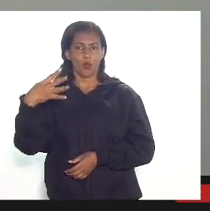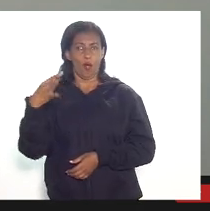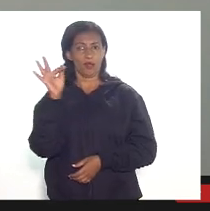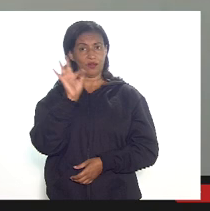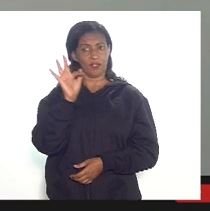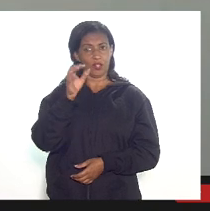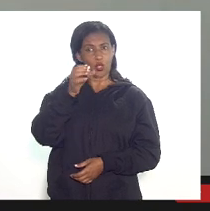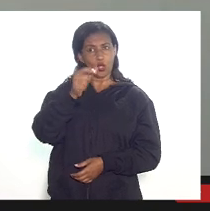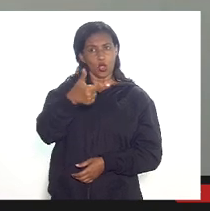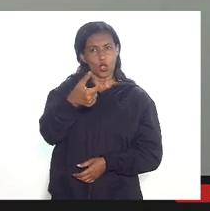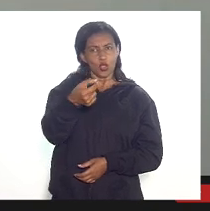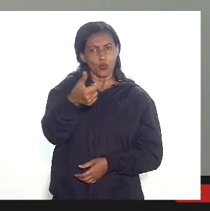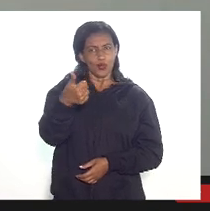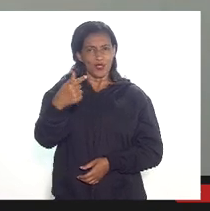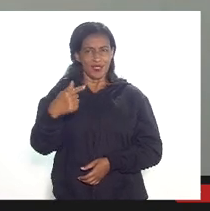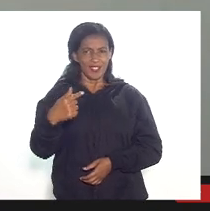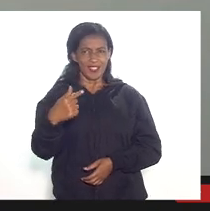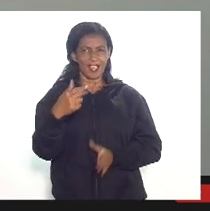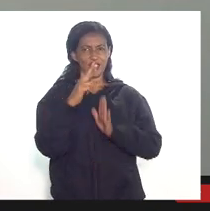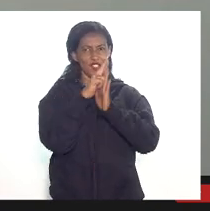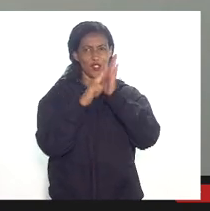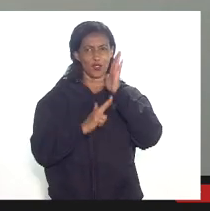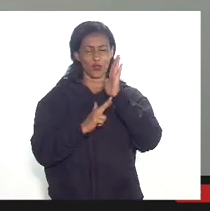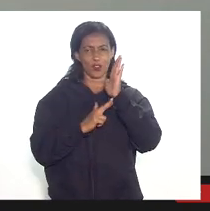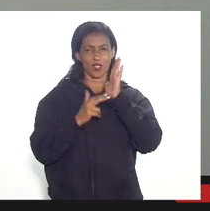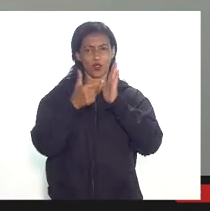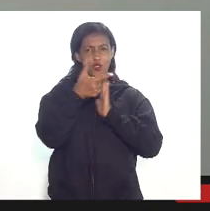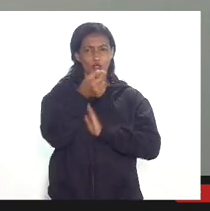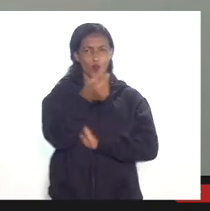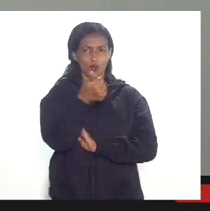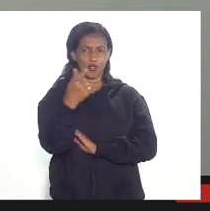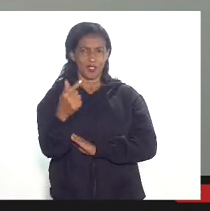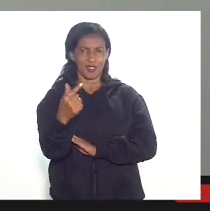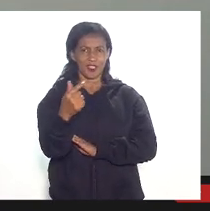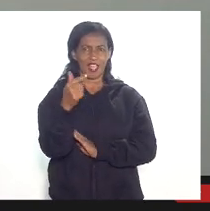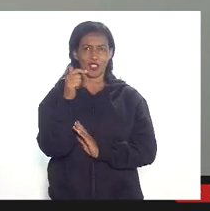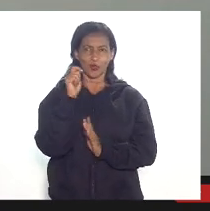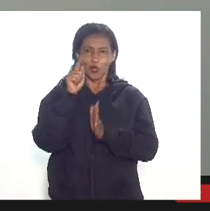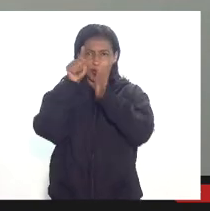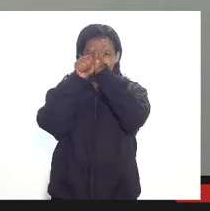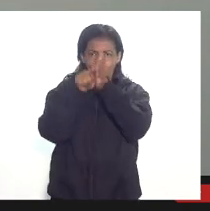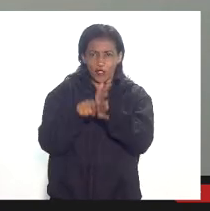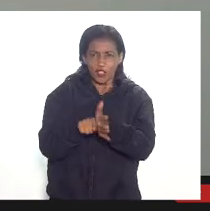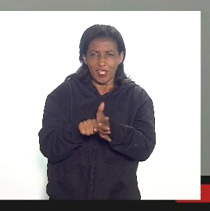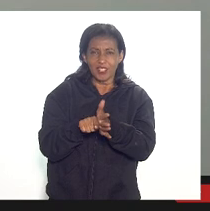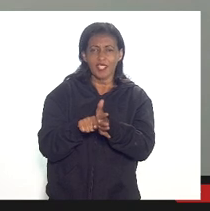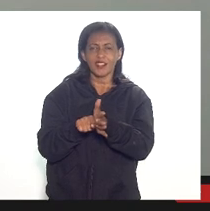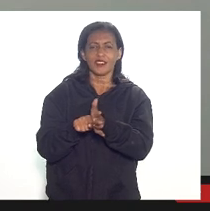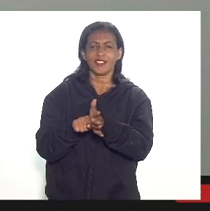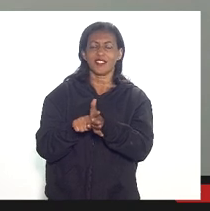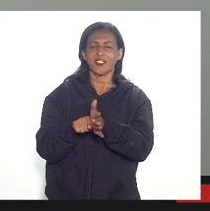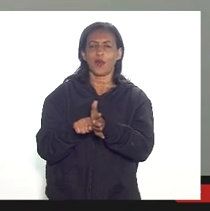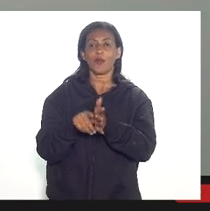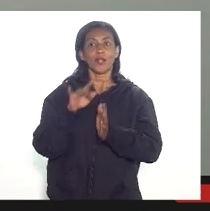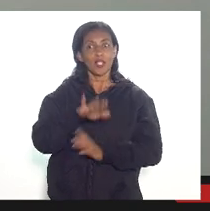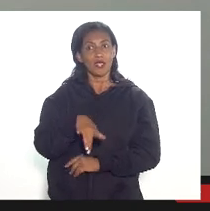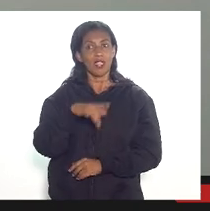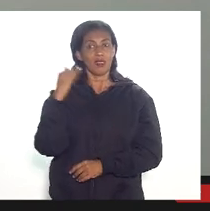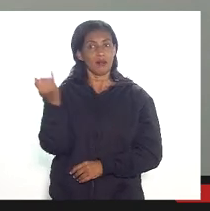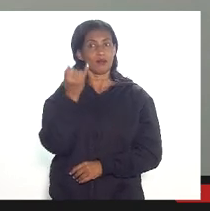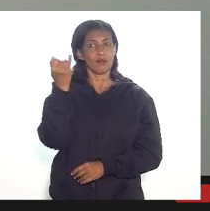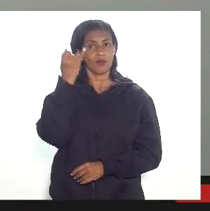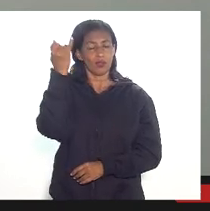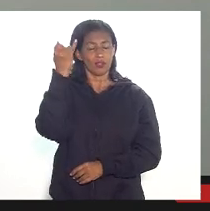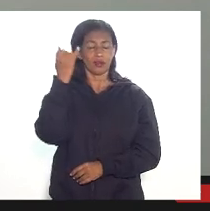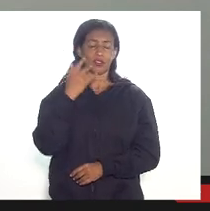a resolução 18 de 2017 trouxe as atribuições de fiscalização de não tributárias para a AF04 e é importante falar isso